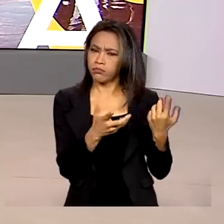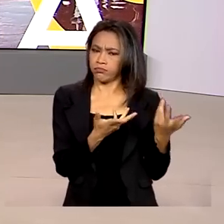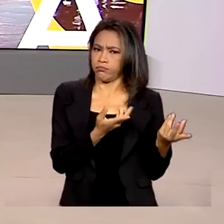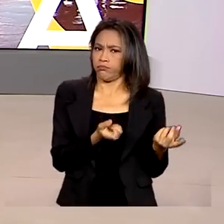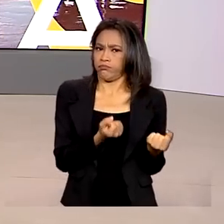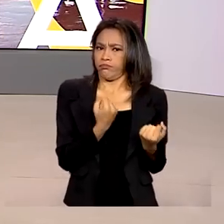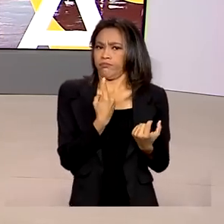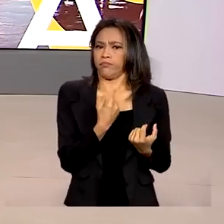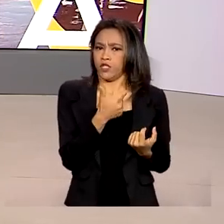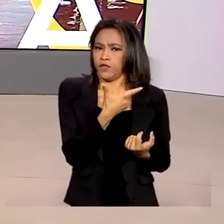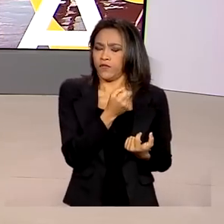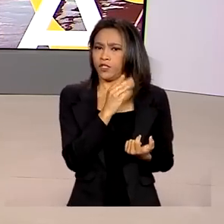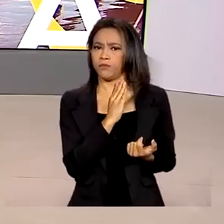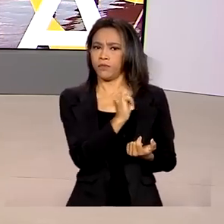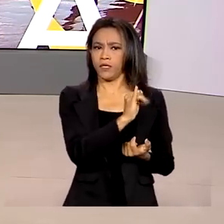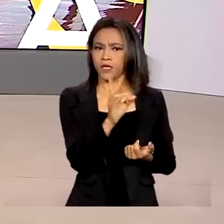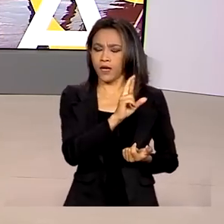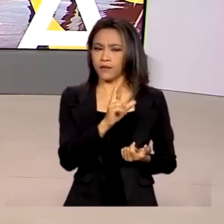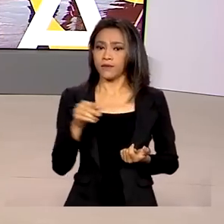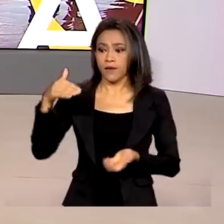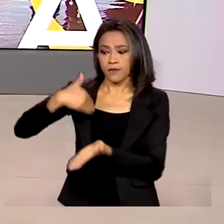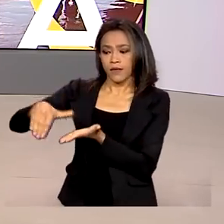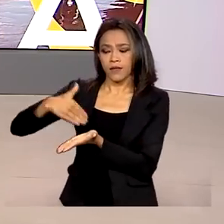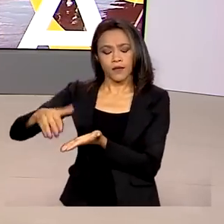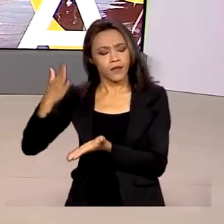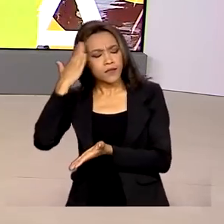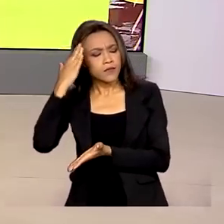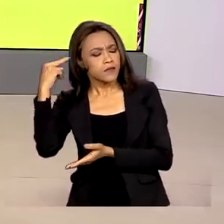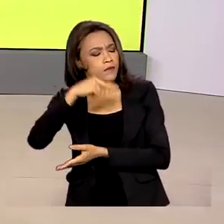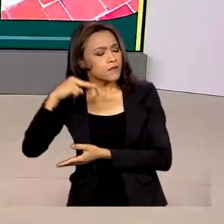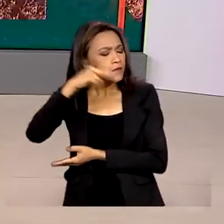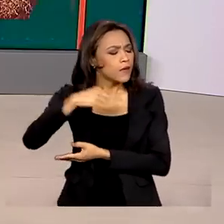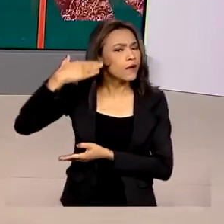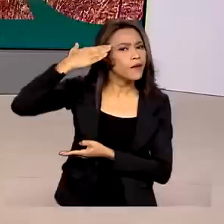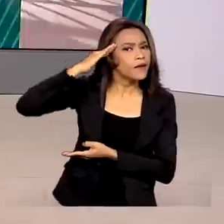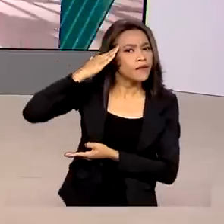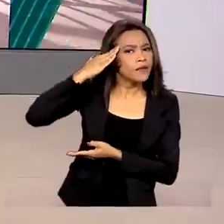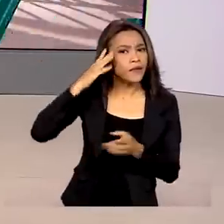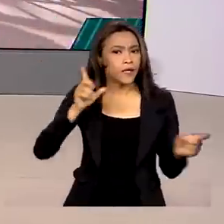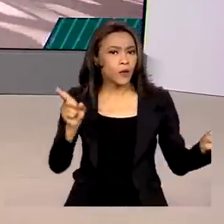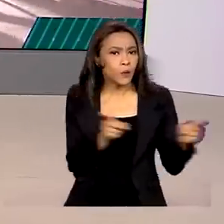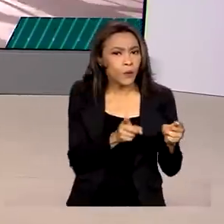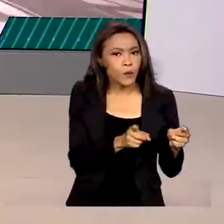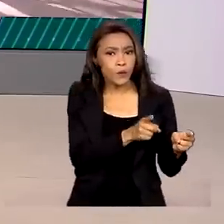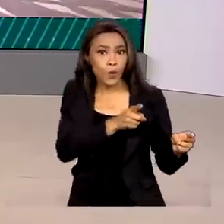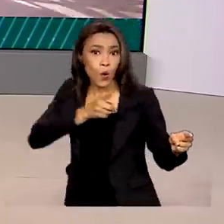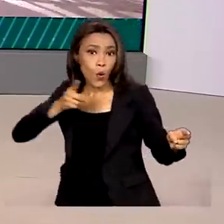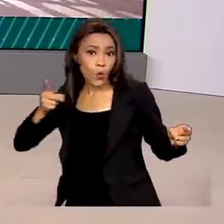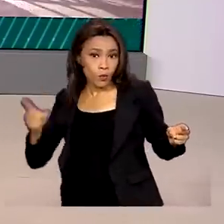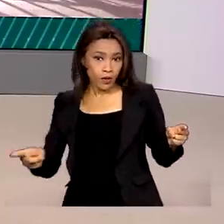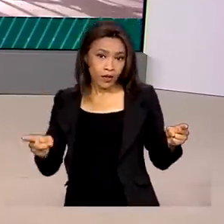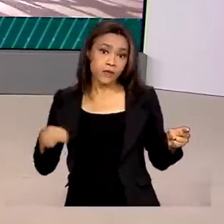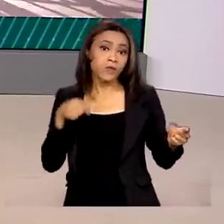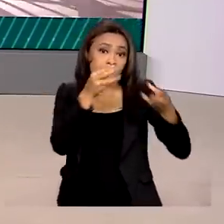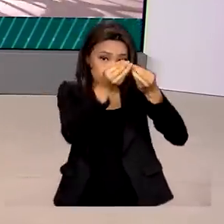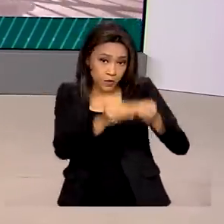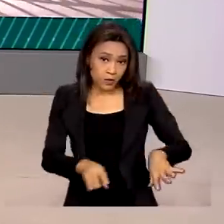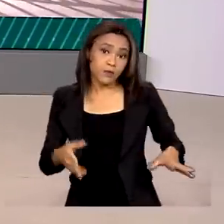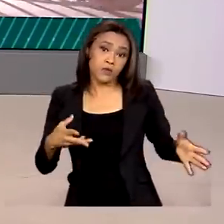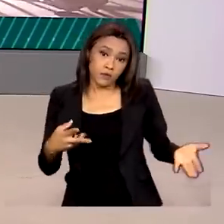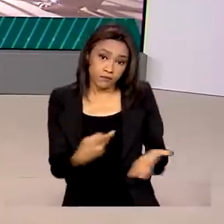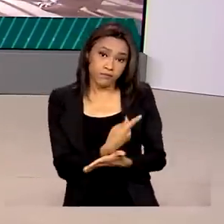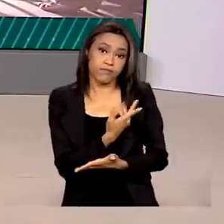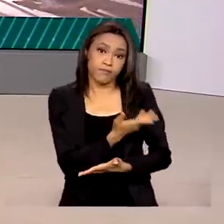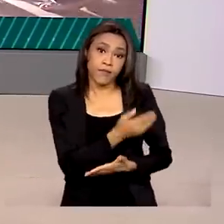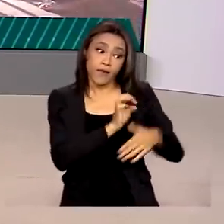bilhões de reais. A Secretaria quer entender os impactos de curto, médio e longo prazo aos consumidores. A